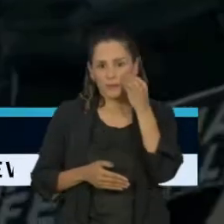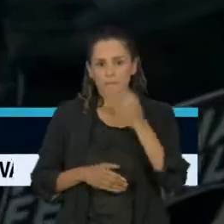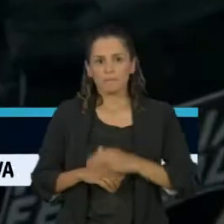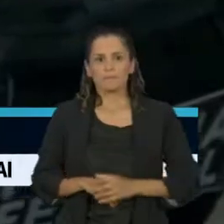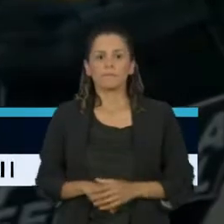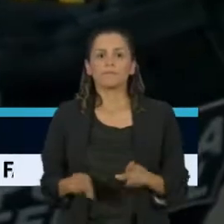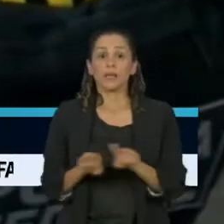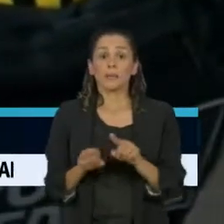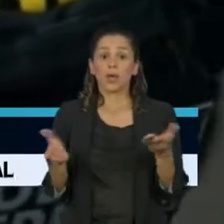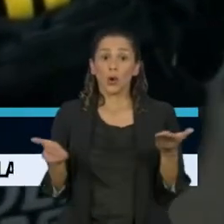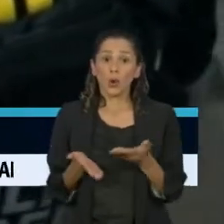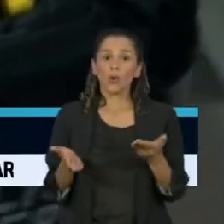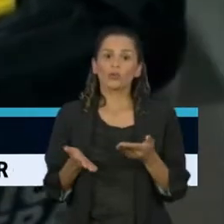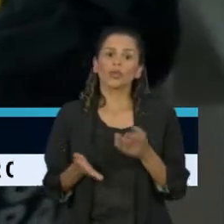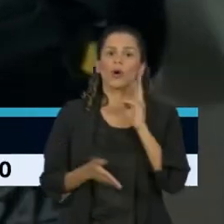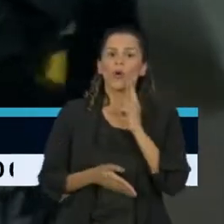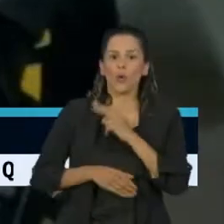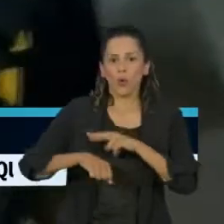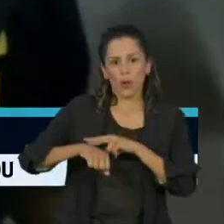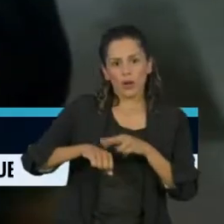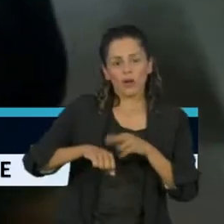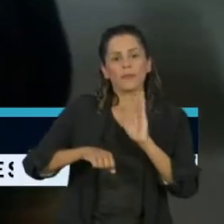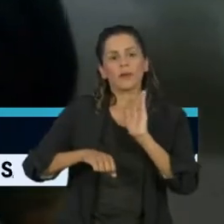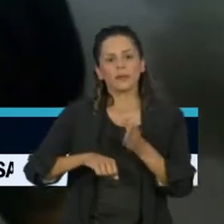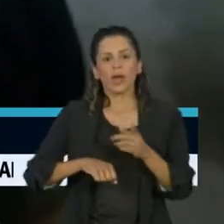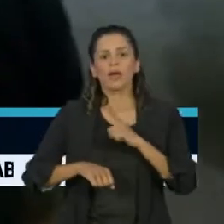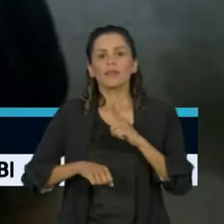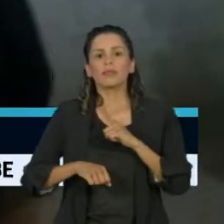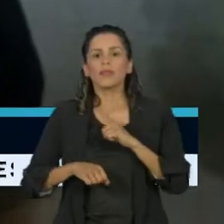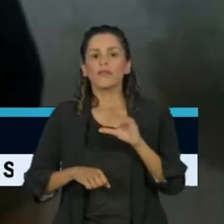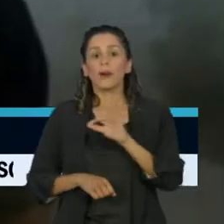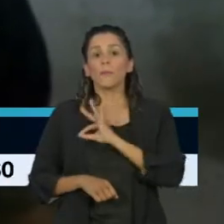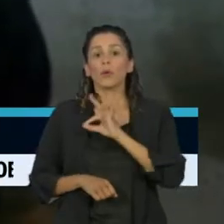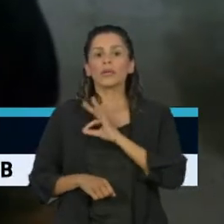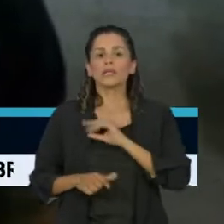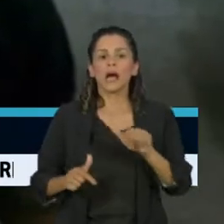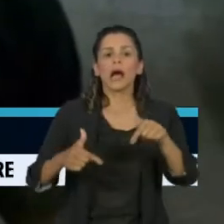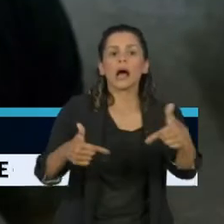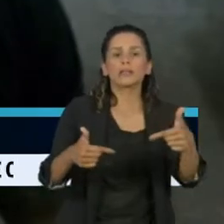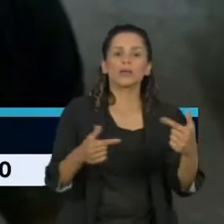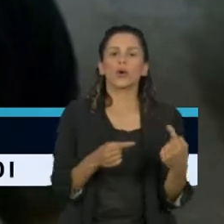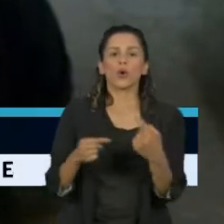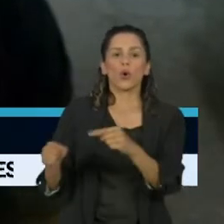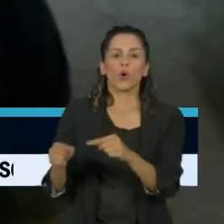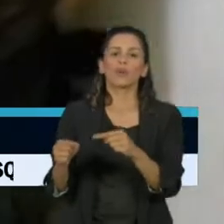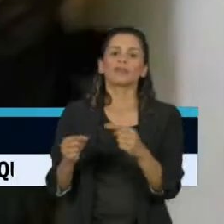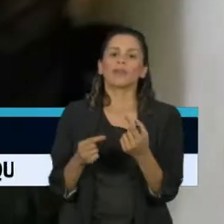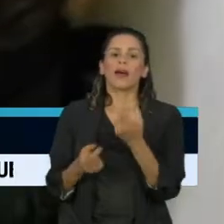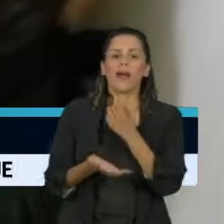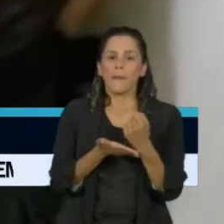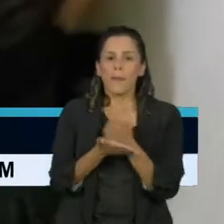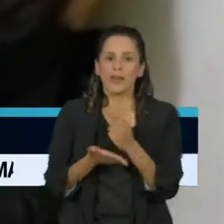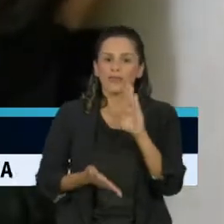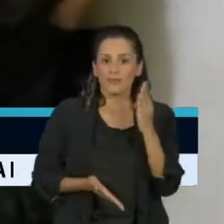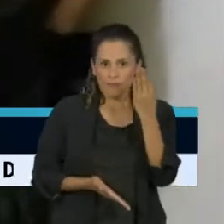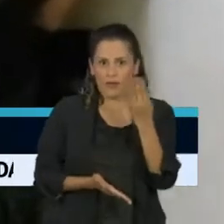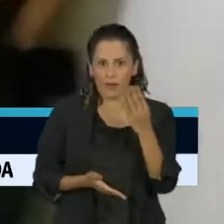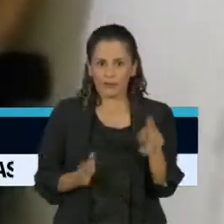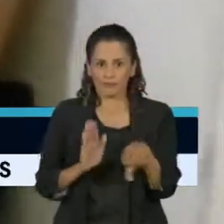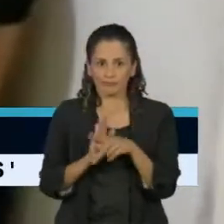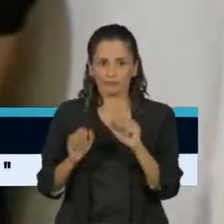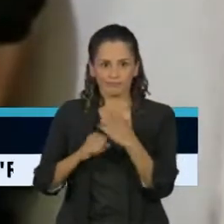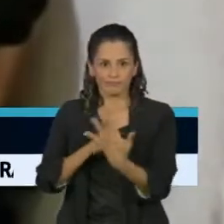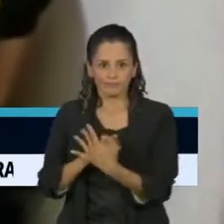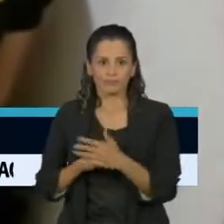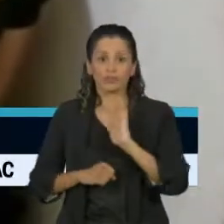operação para combater fraudes em produtos e serviços usados no tratamento da Covid-19. Foram cumpridos sete mandados de